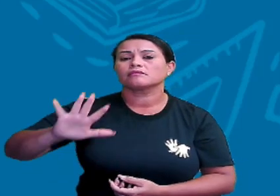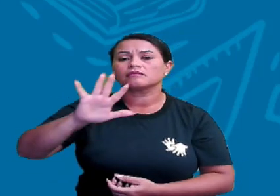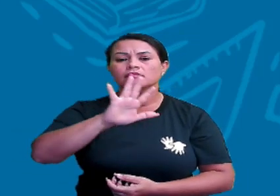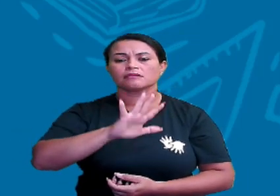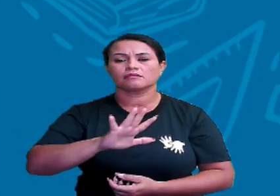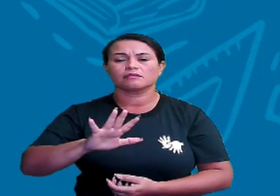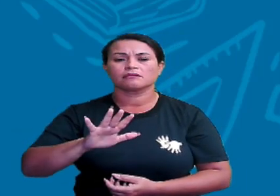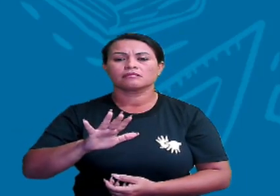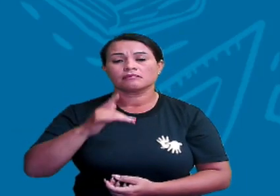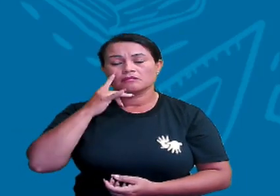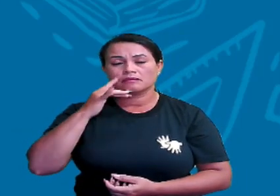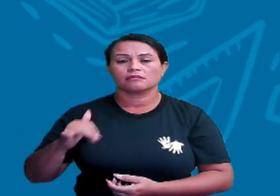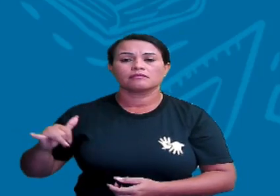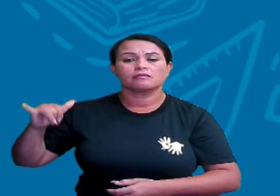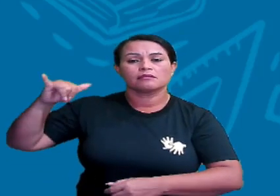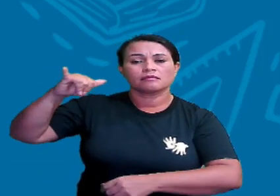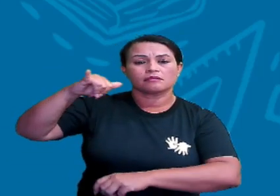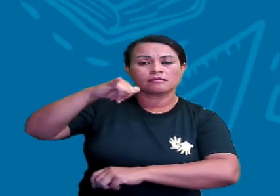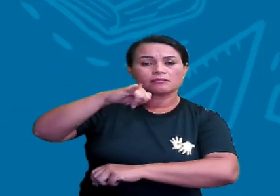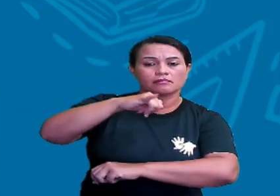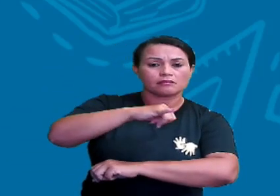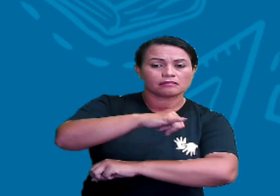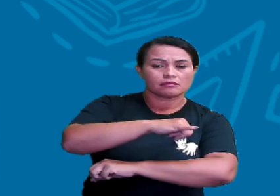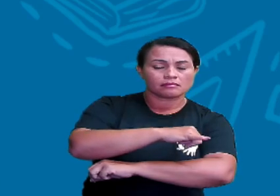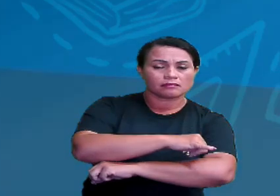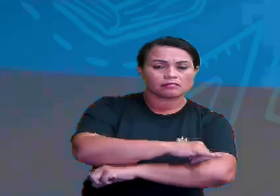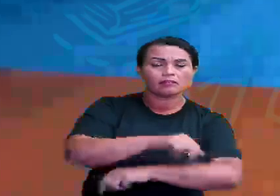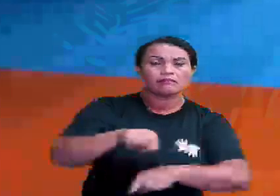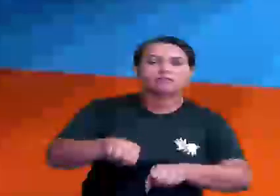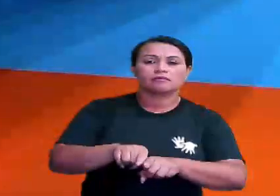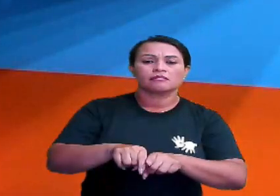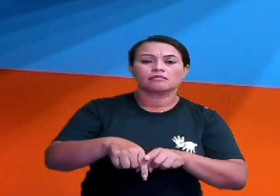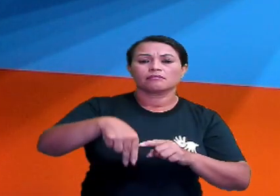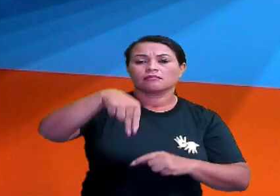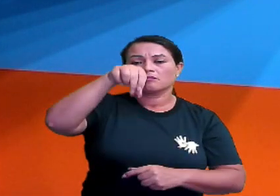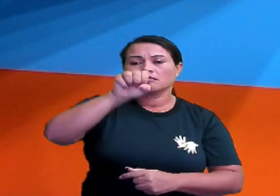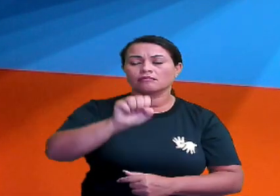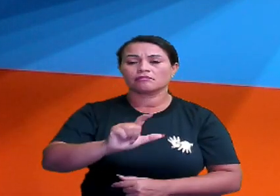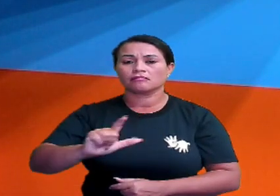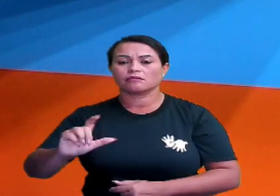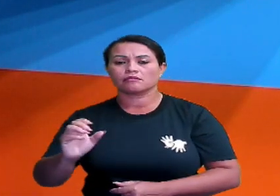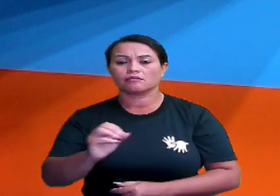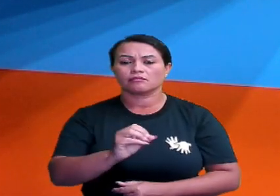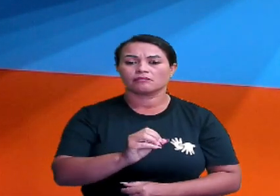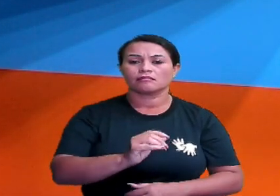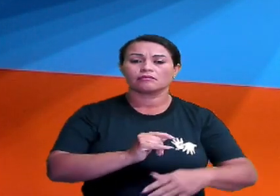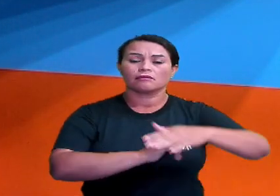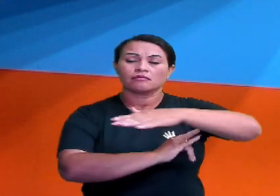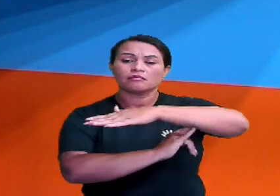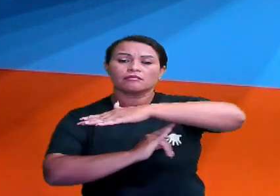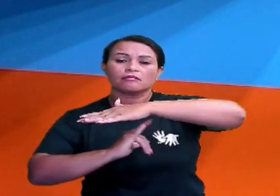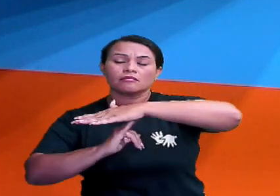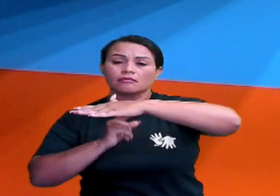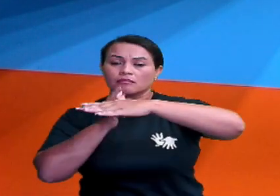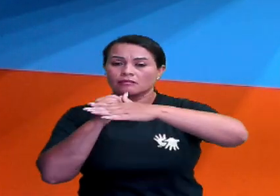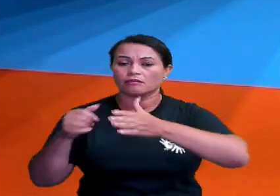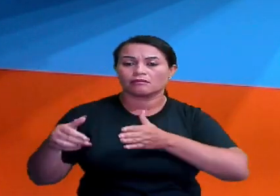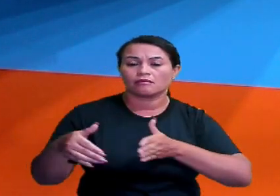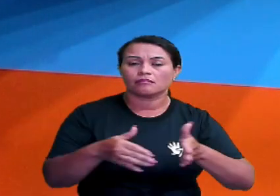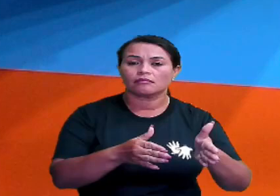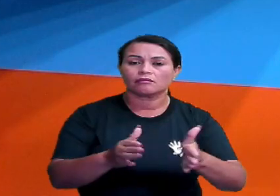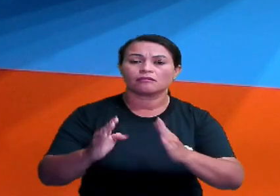aeroporto, da rosa dos ventos, da ponte, do rio